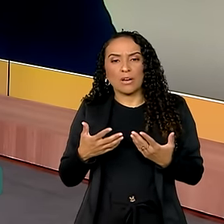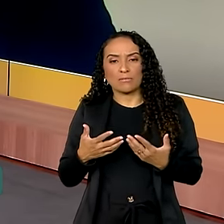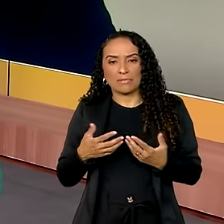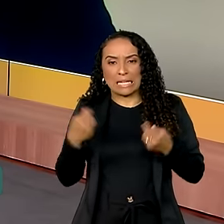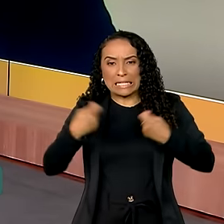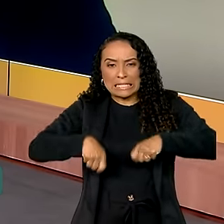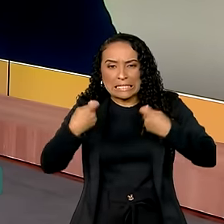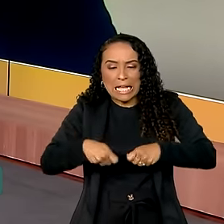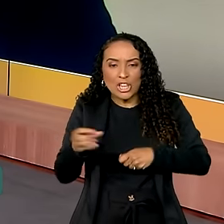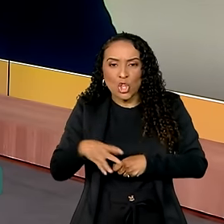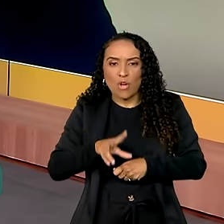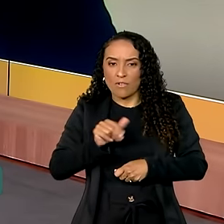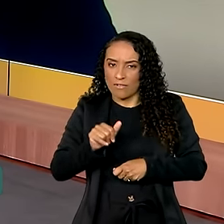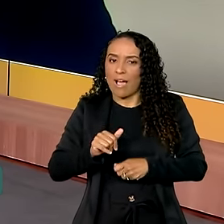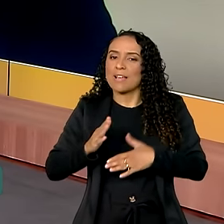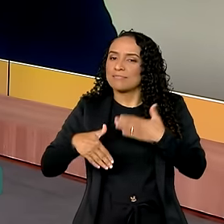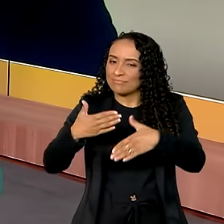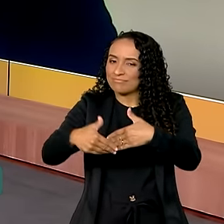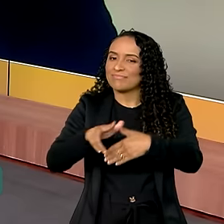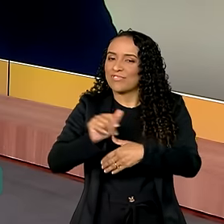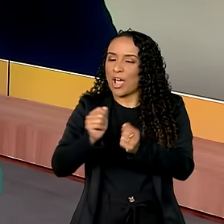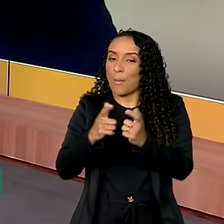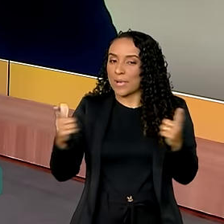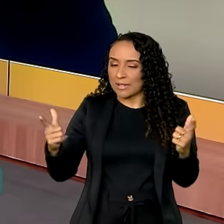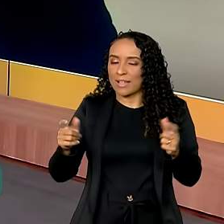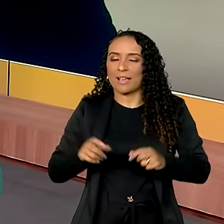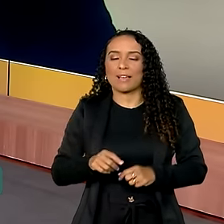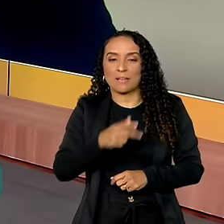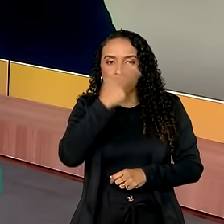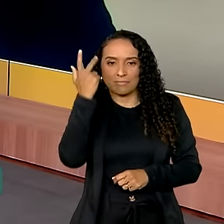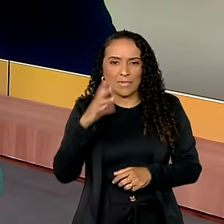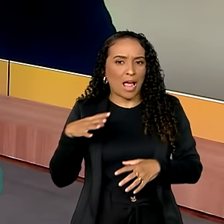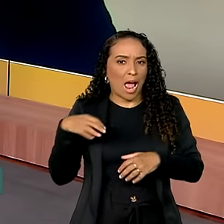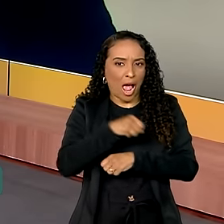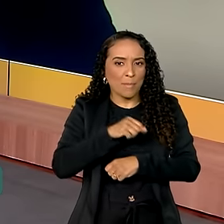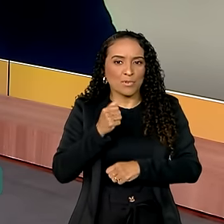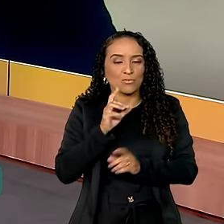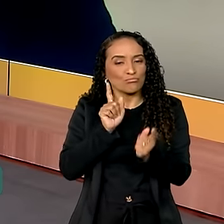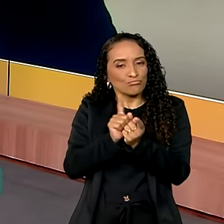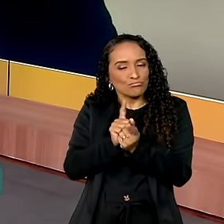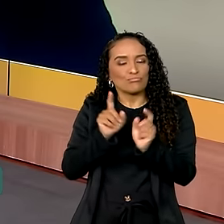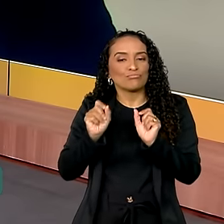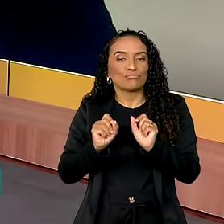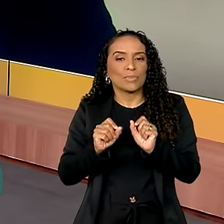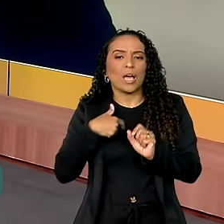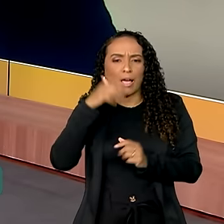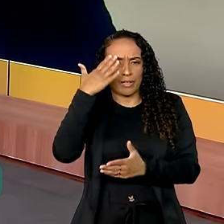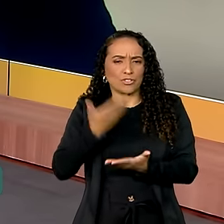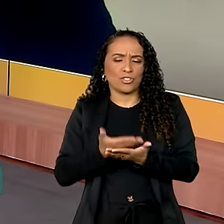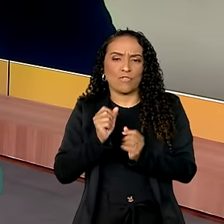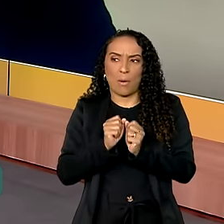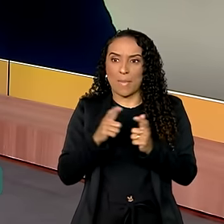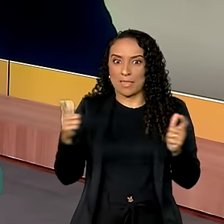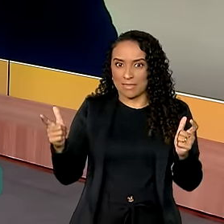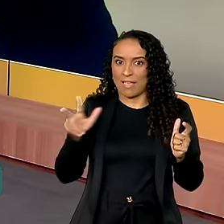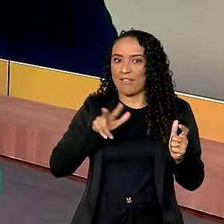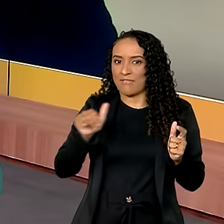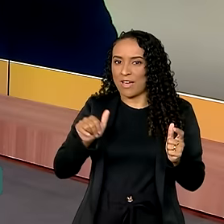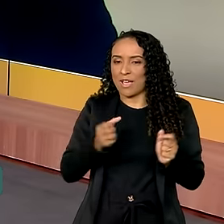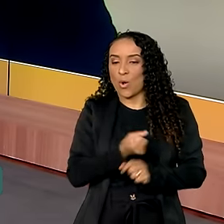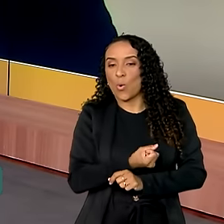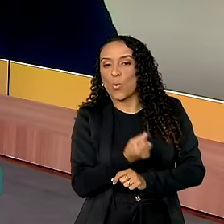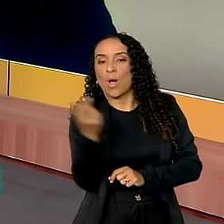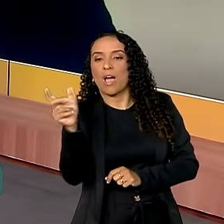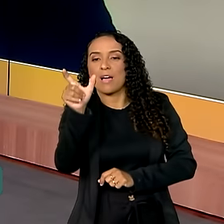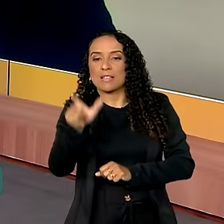demanda que vai surgir certamente, as pessoas com agilidade no atendimento, isso acredito que vai aumentar bastante o número